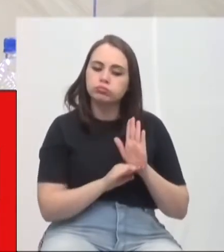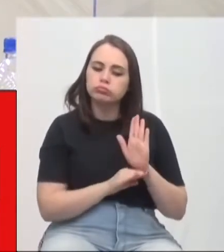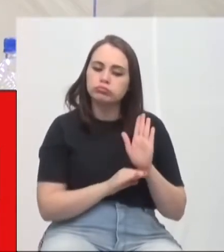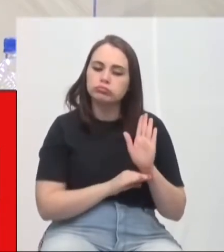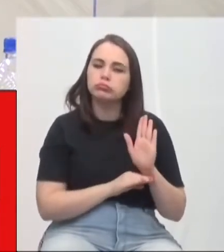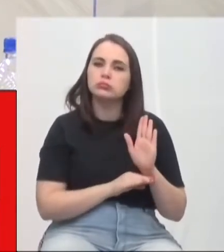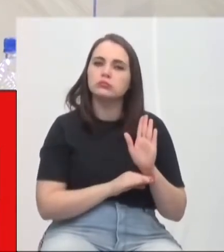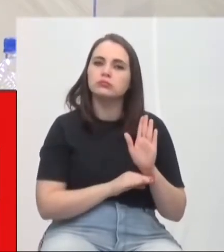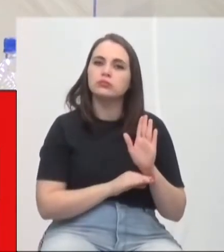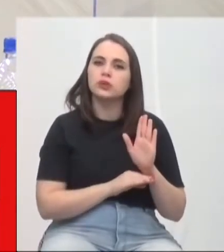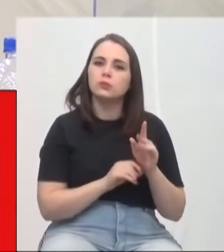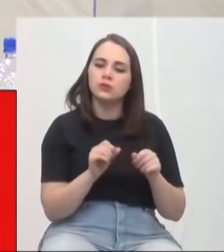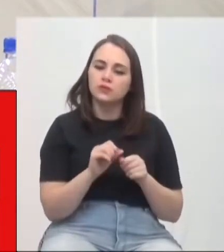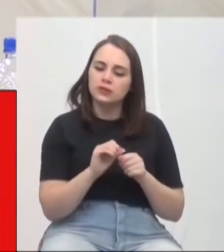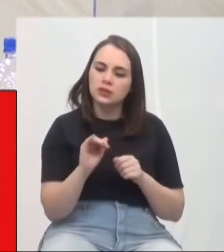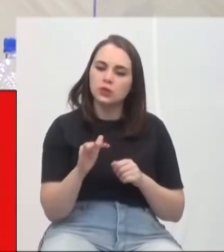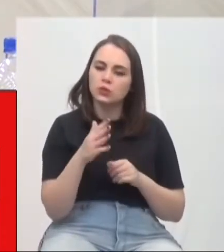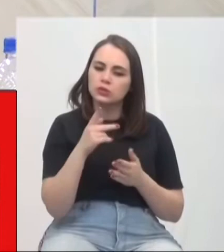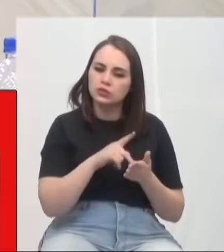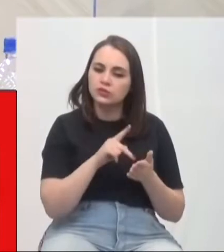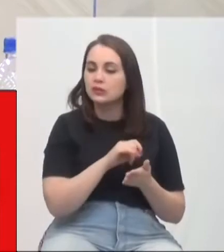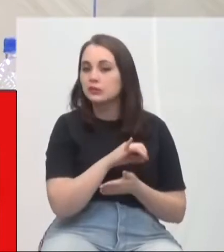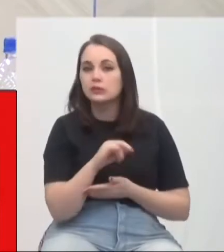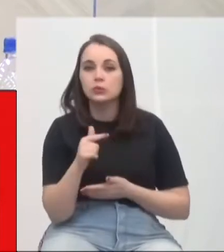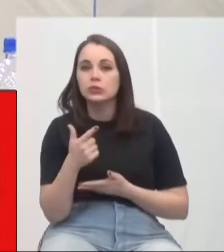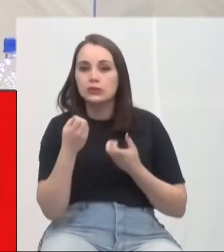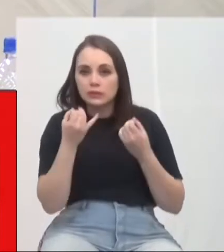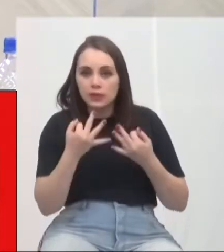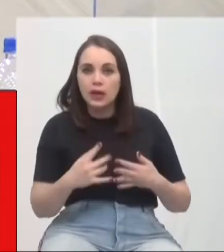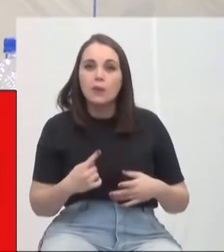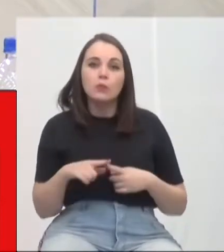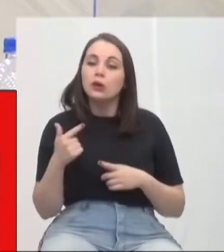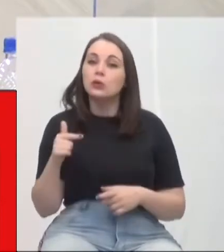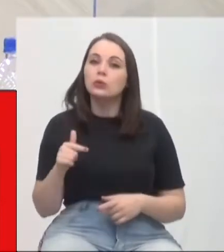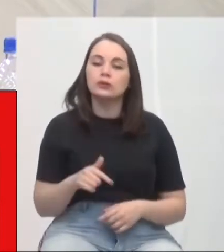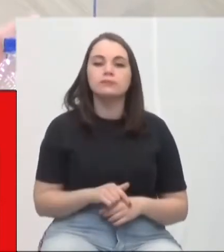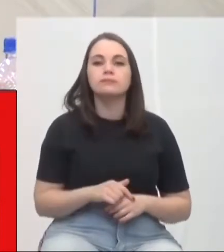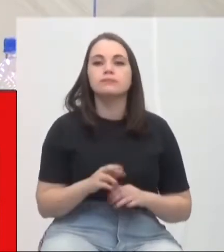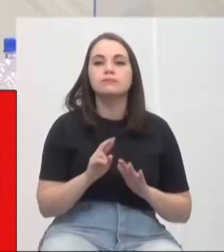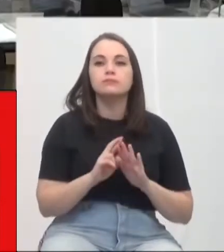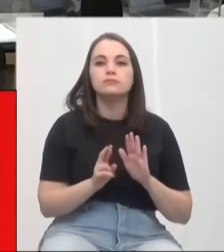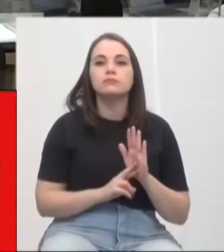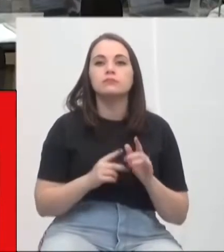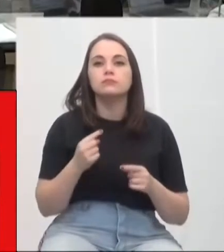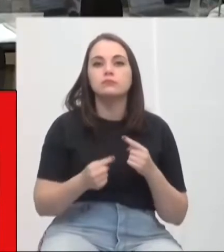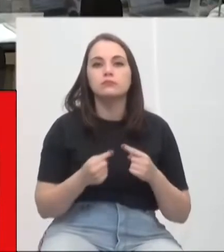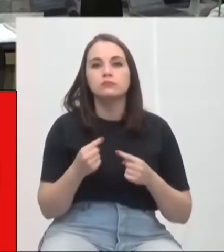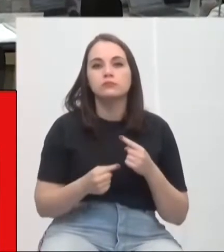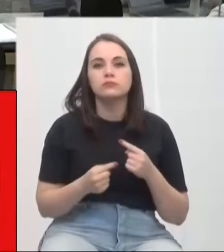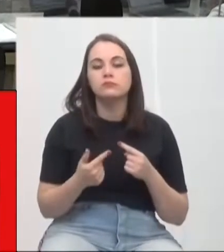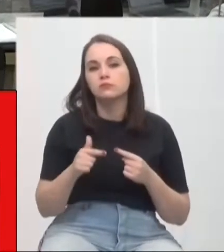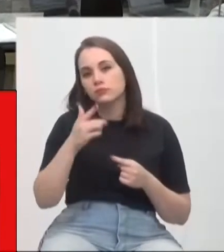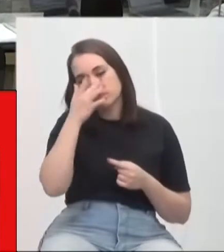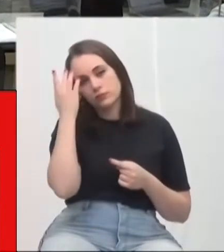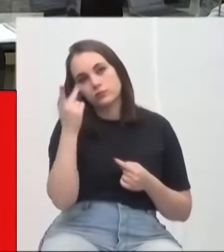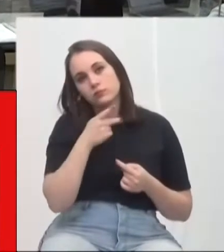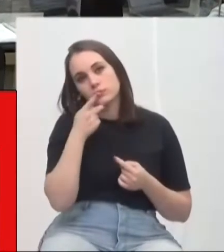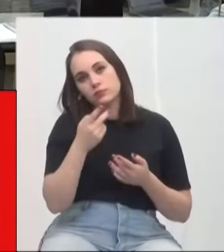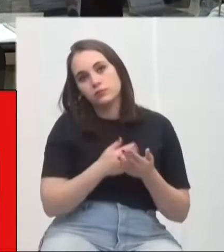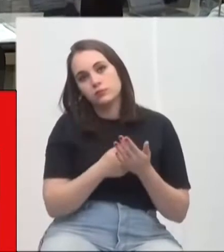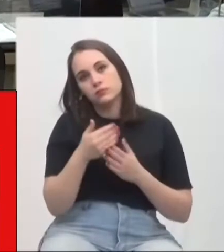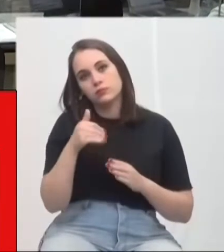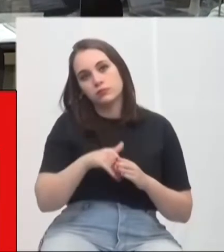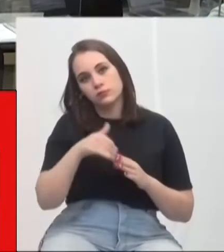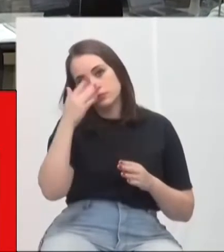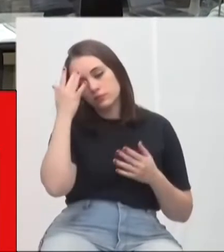regulamentação, em caso contrário, justifique-se. O requerimento está em discussão. Não havendo quem queira discutir,